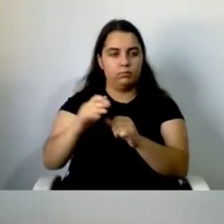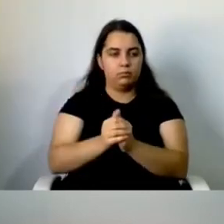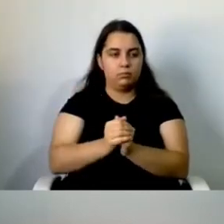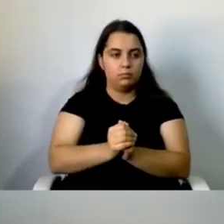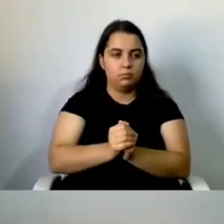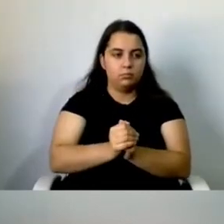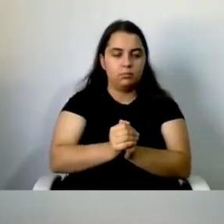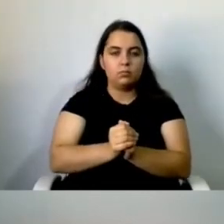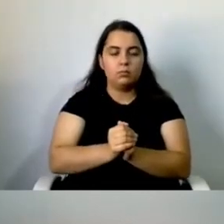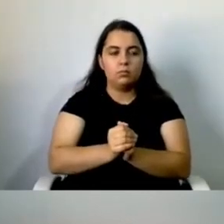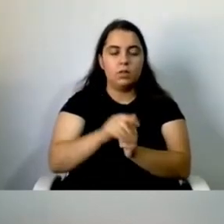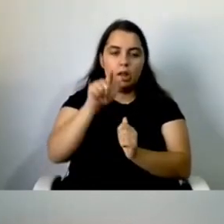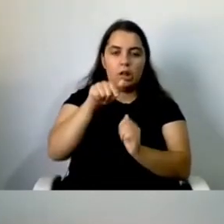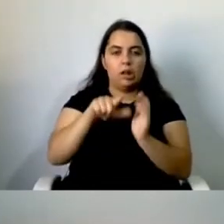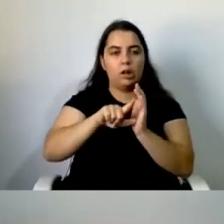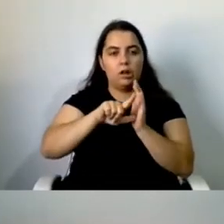Este projeto,